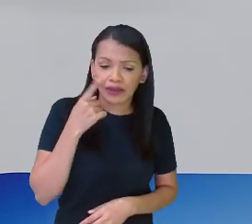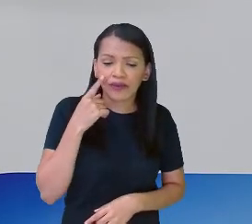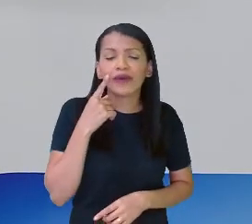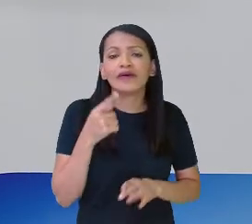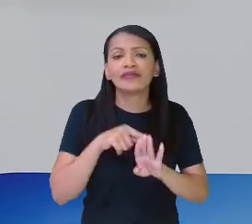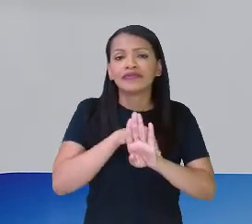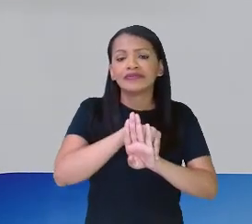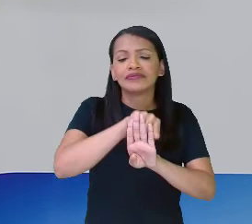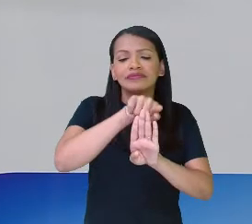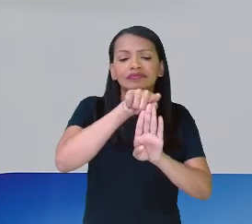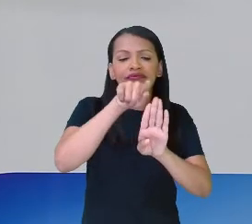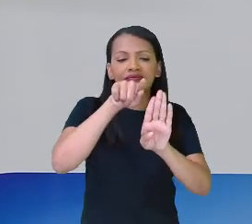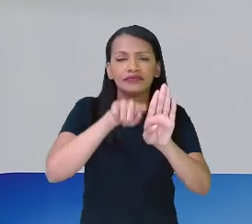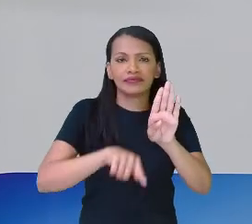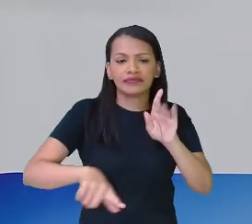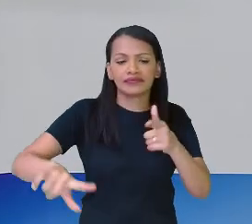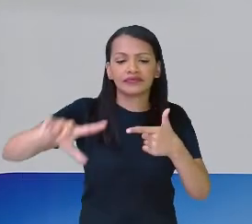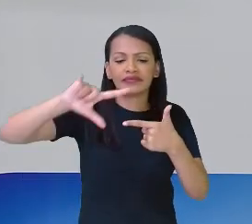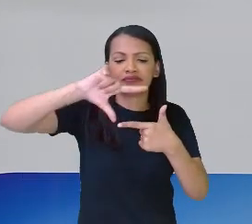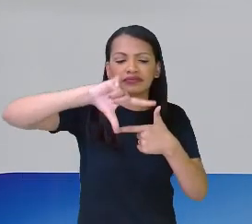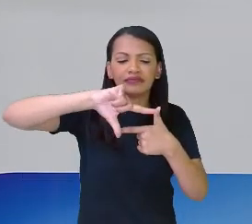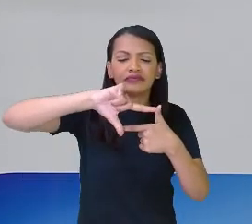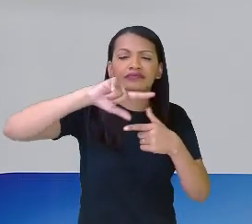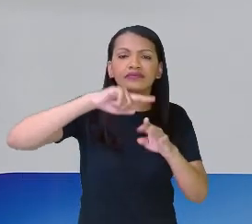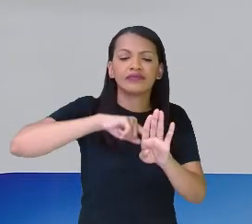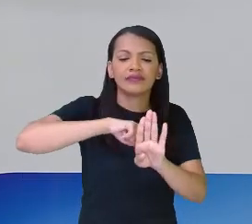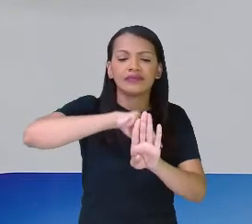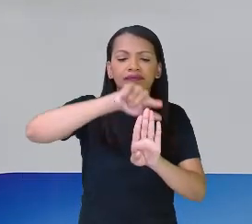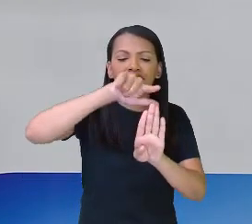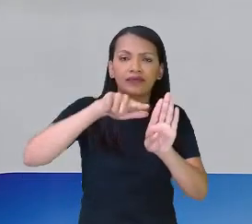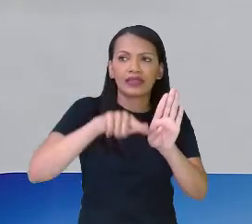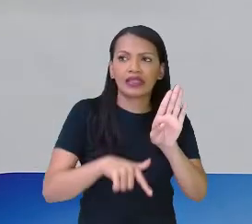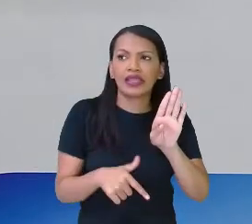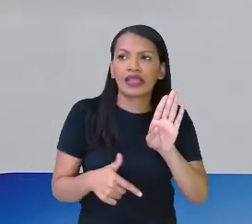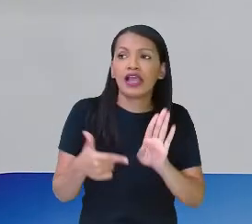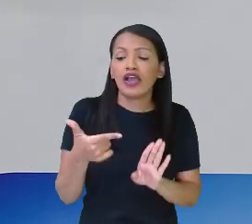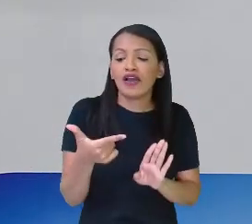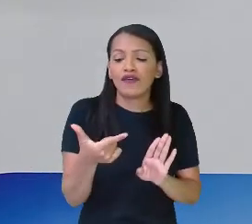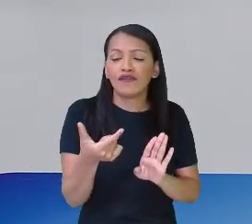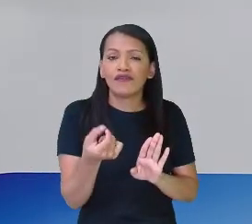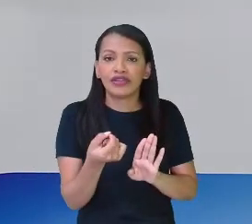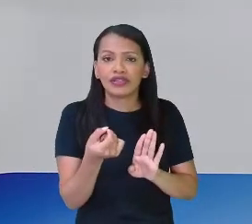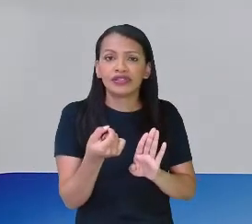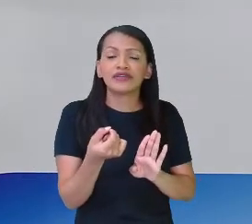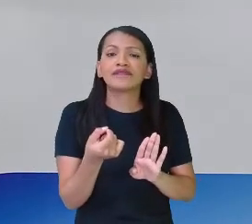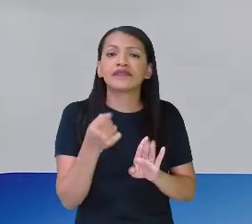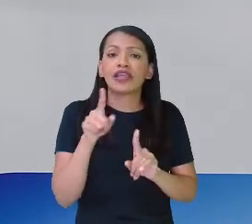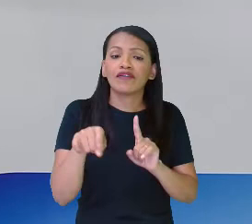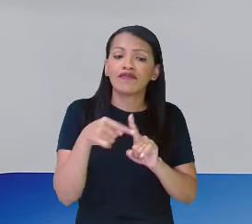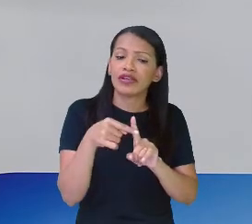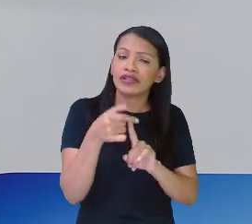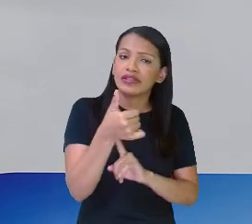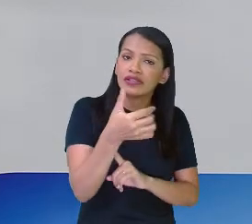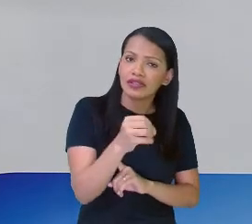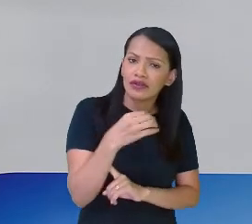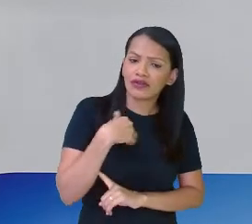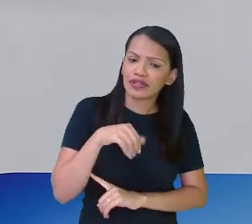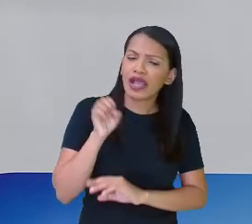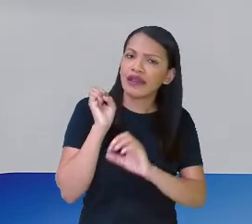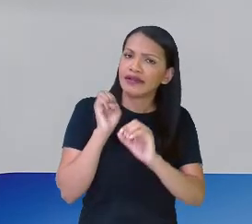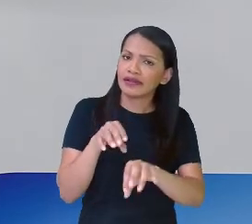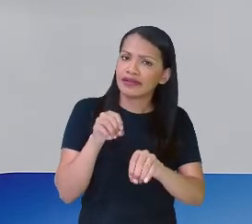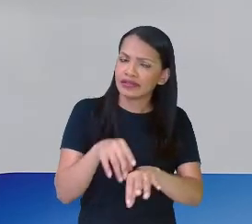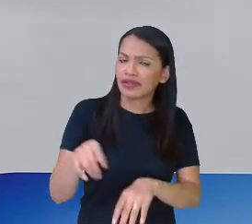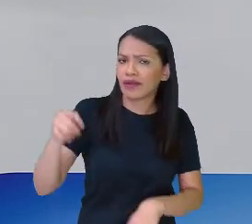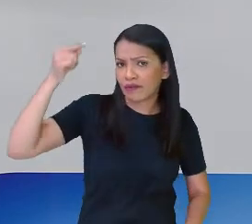retangular, eu vou multiplicar 20 vezes 10. Inclusive, eu já ensinei esse cálculo